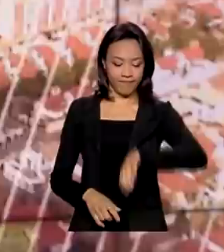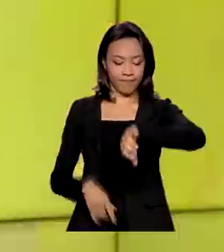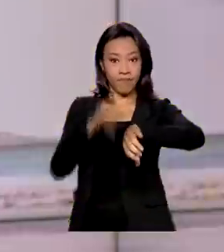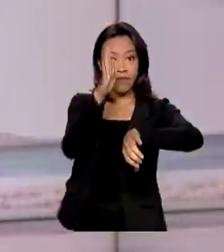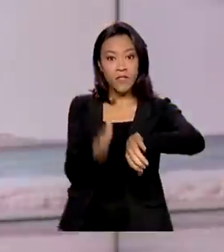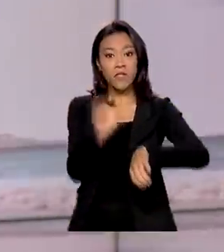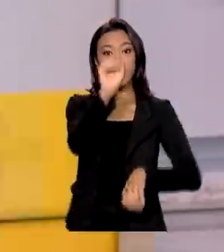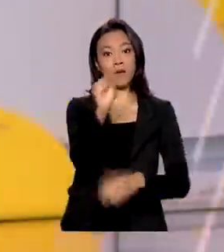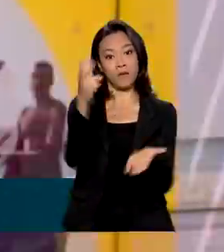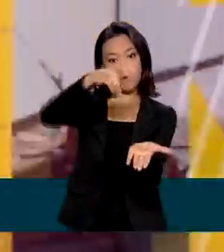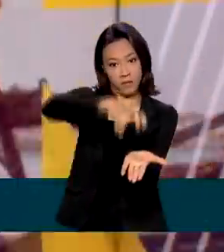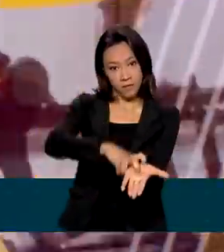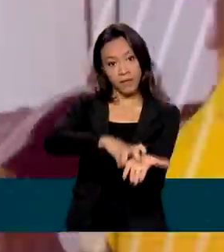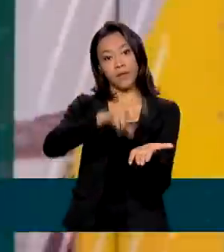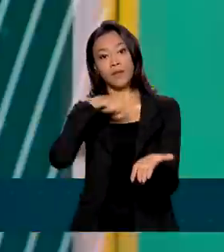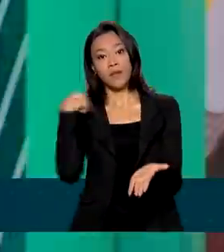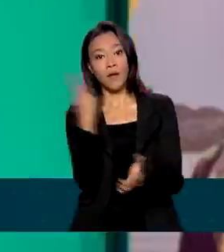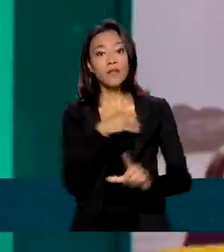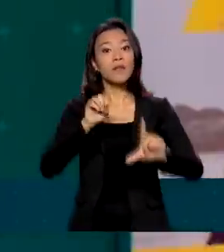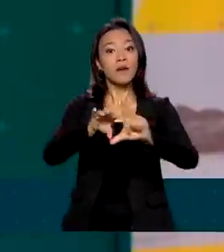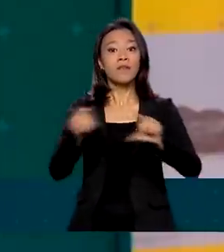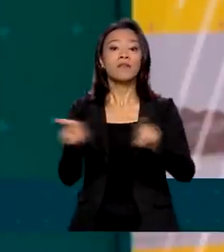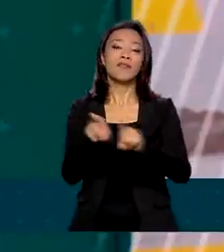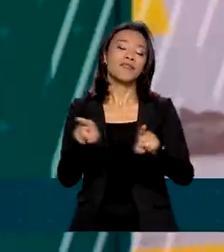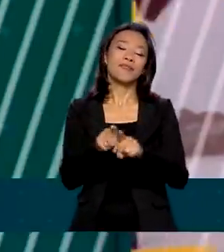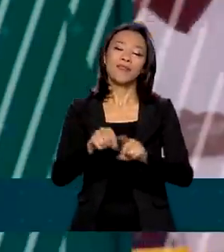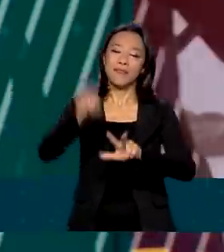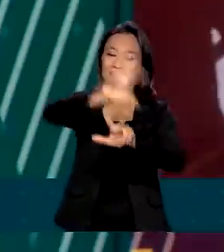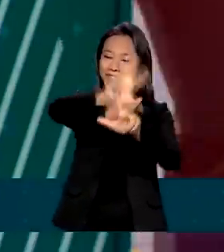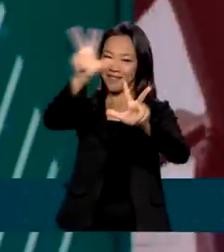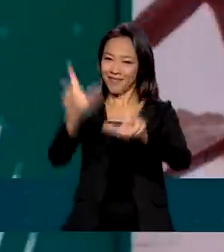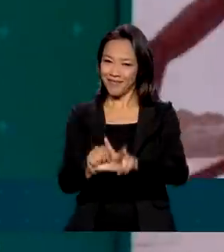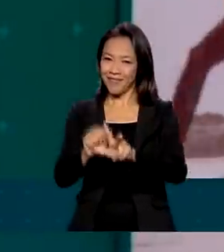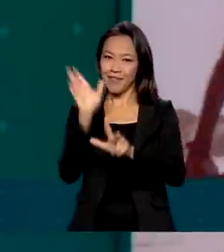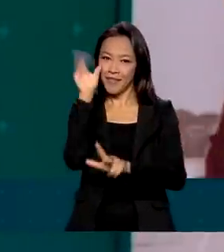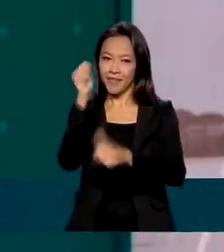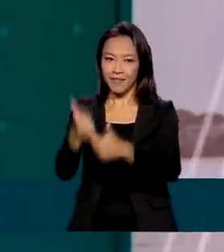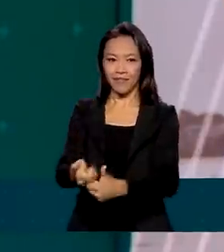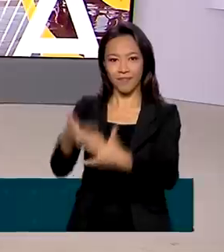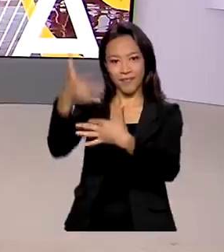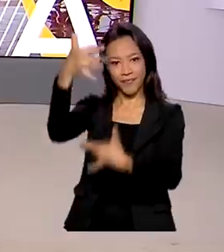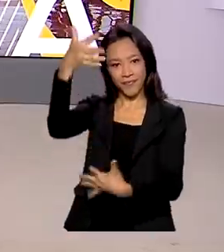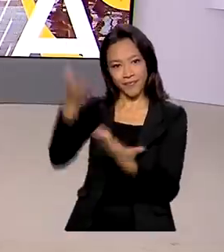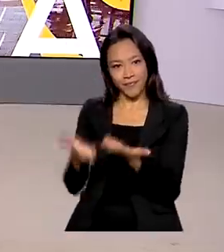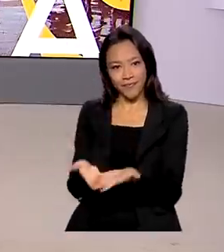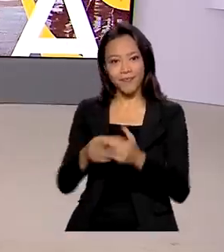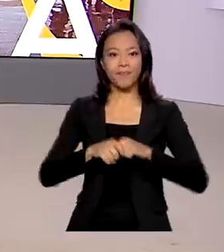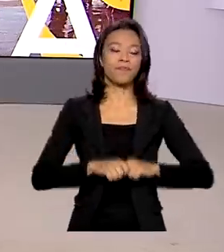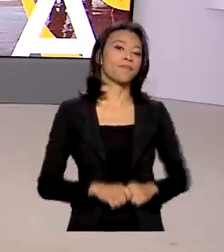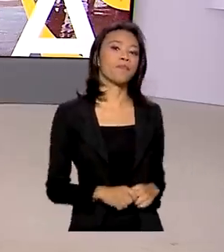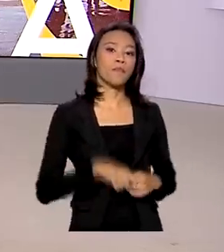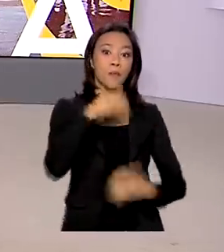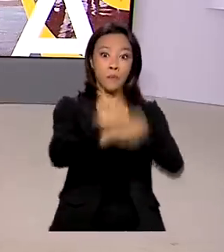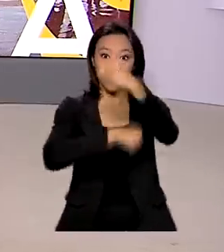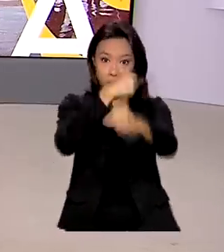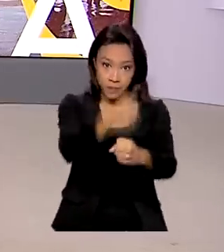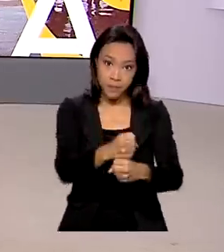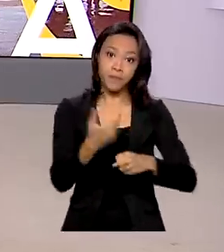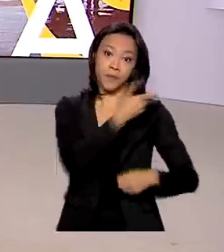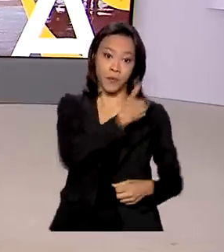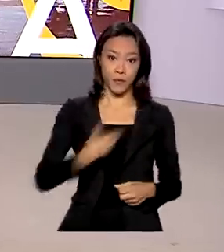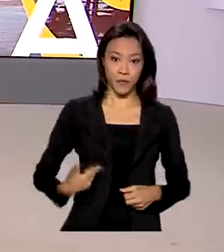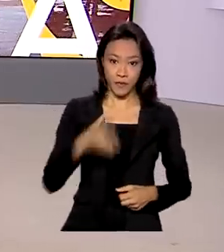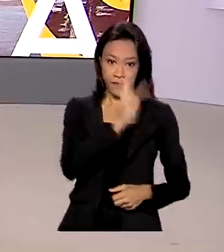8 horas da manhã, estamos ao vivo pela TV Brasil e redes sociais. No ano que vem, o governo